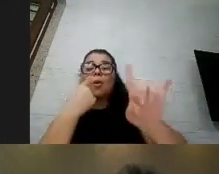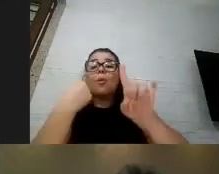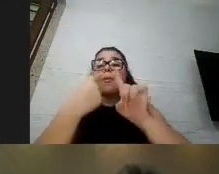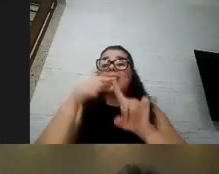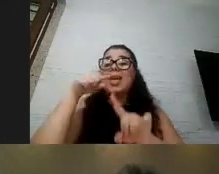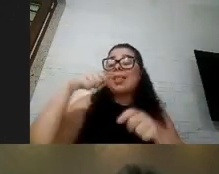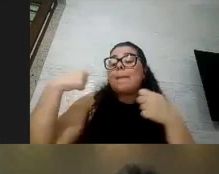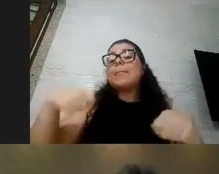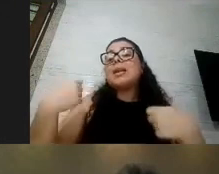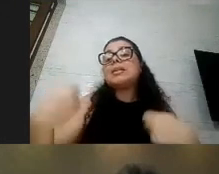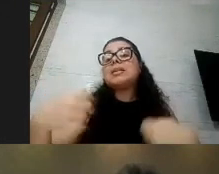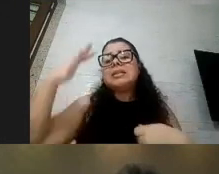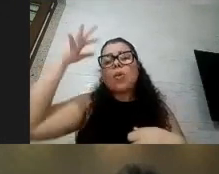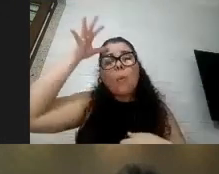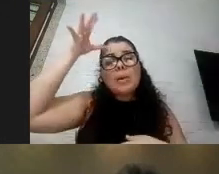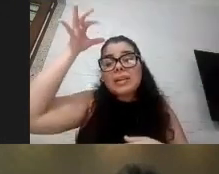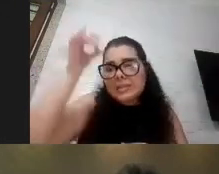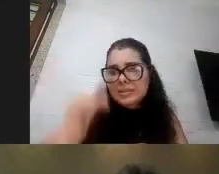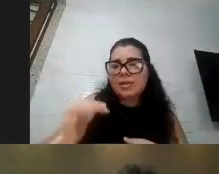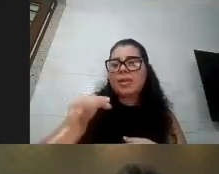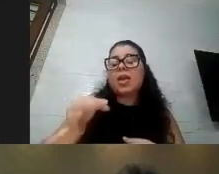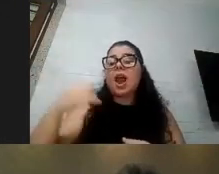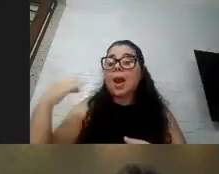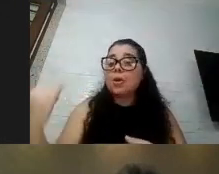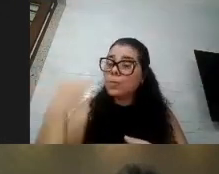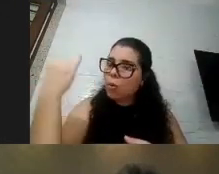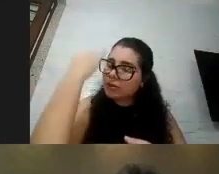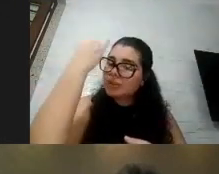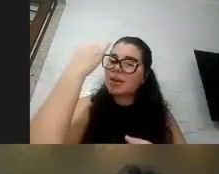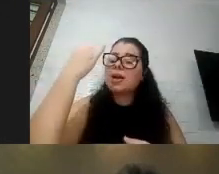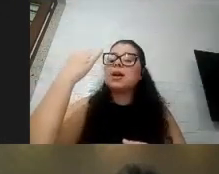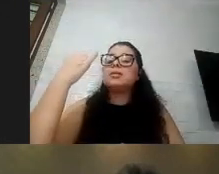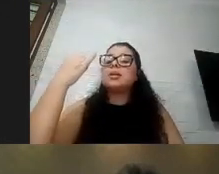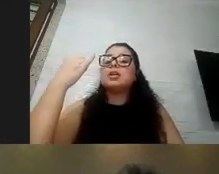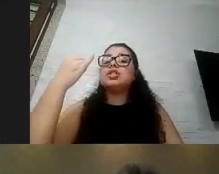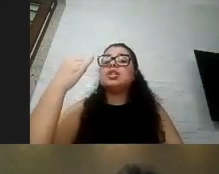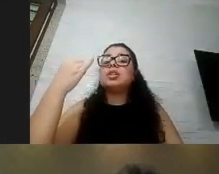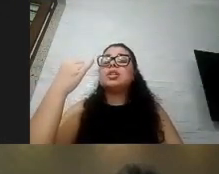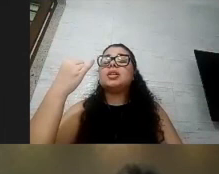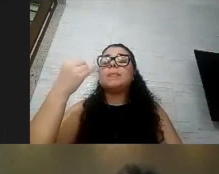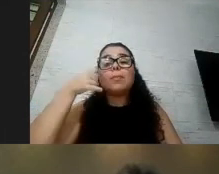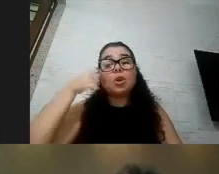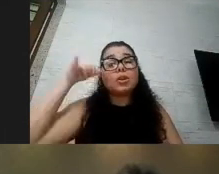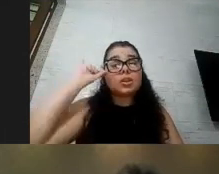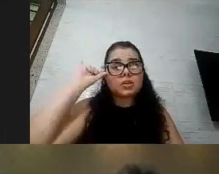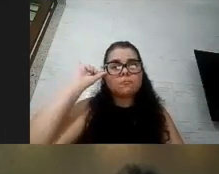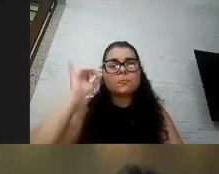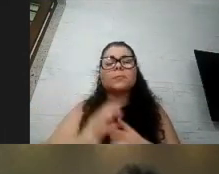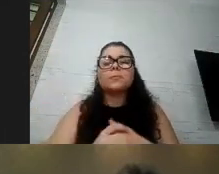tentar com que ela compreenda a importância dessas medidas de proteção quanto a ter um